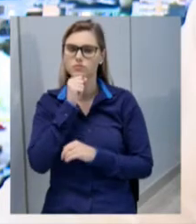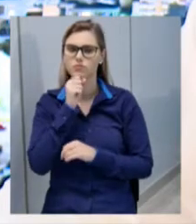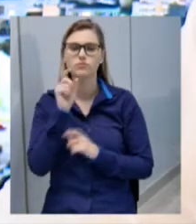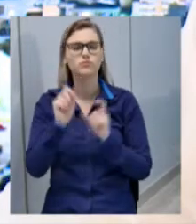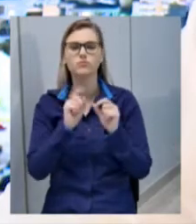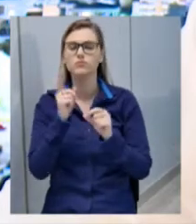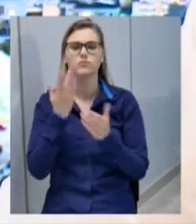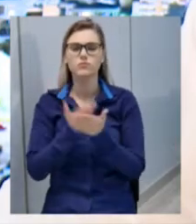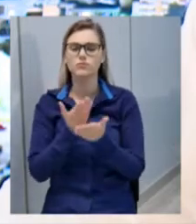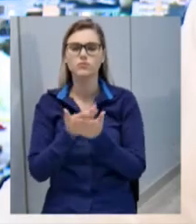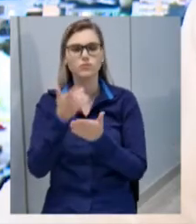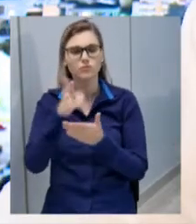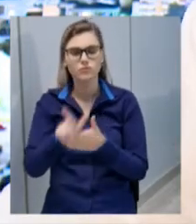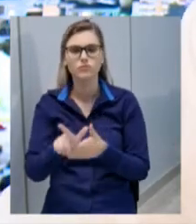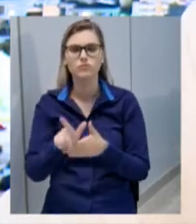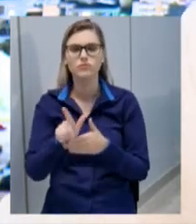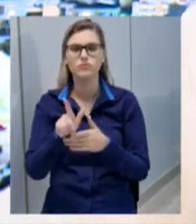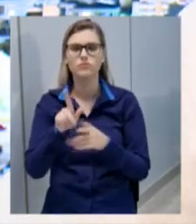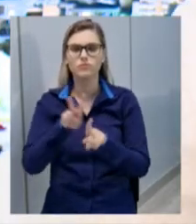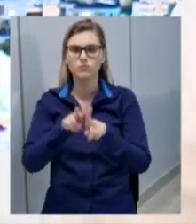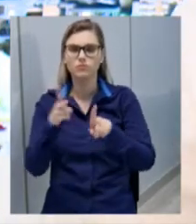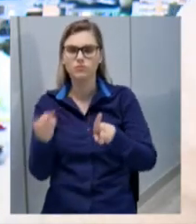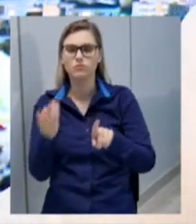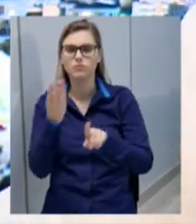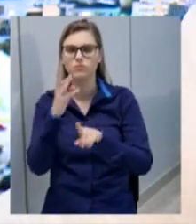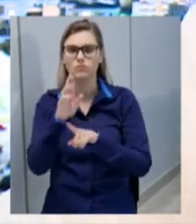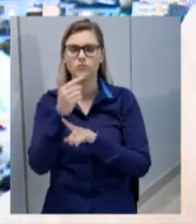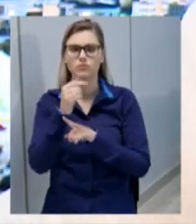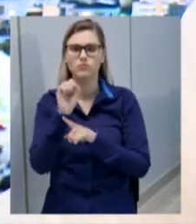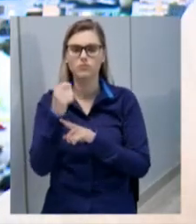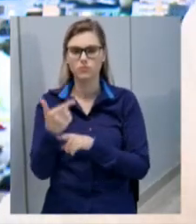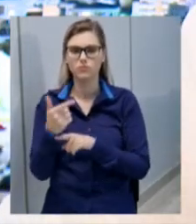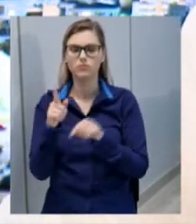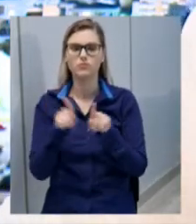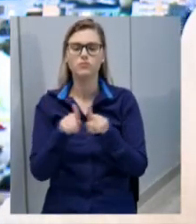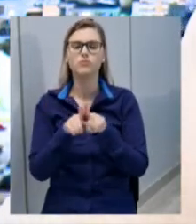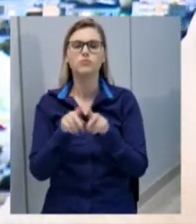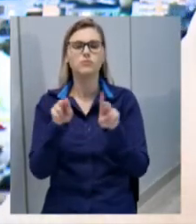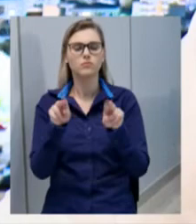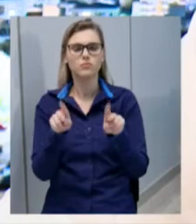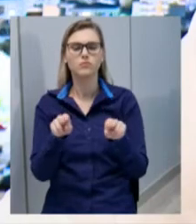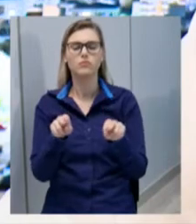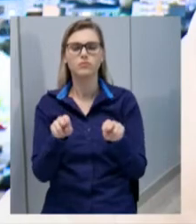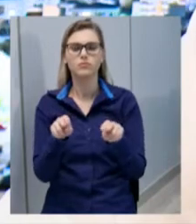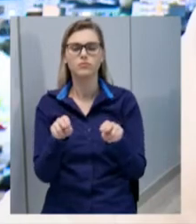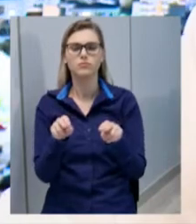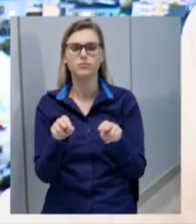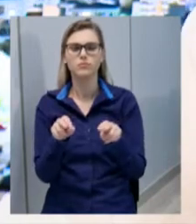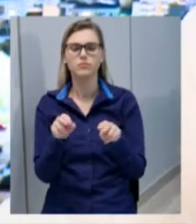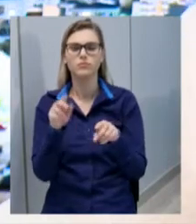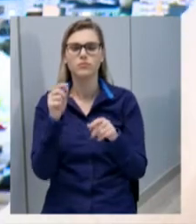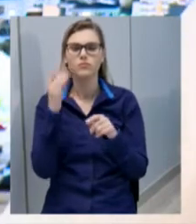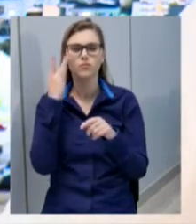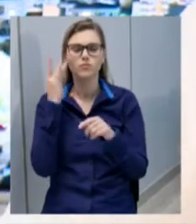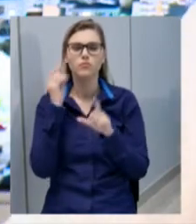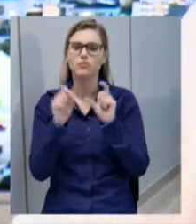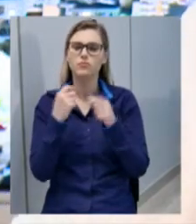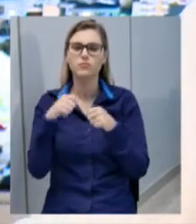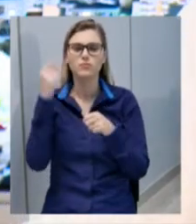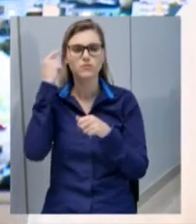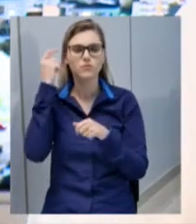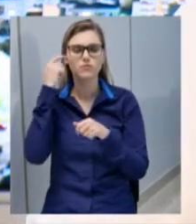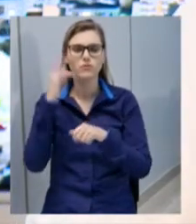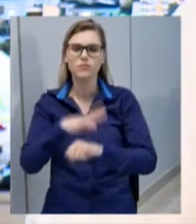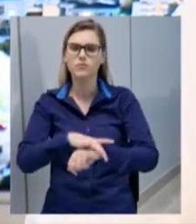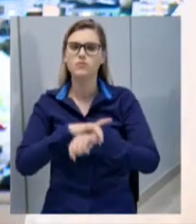estudado quando da duplicação da 282. E ali, da mesma forma, acho que devia ter sido pensado a questão